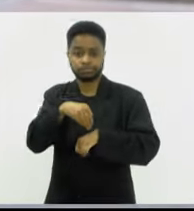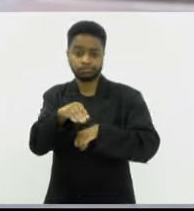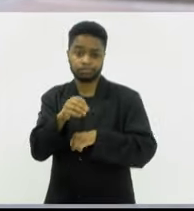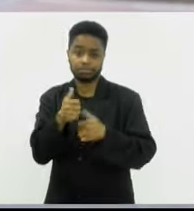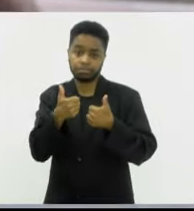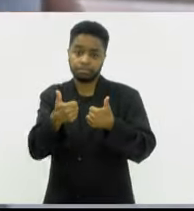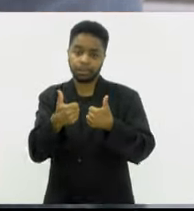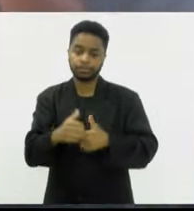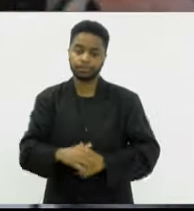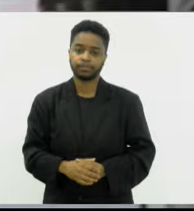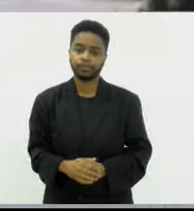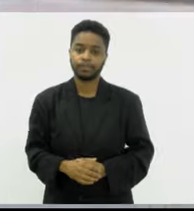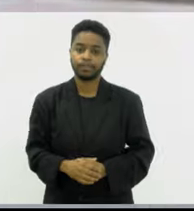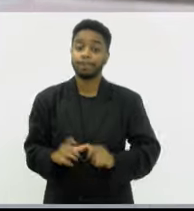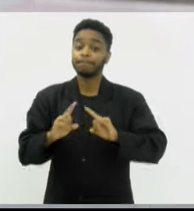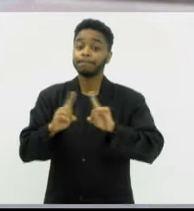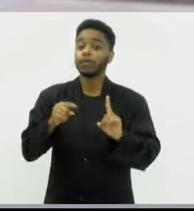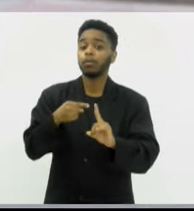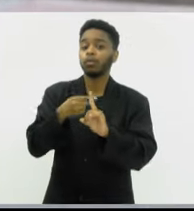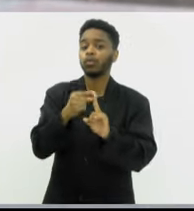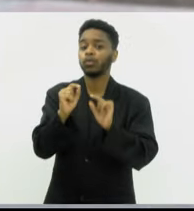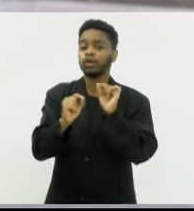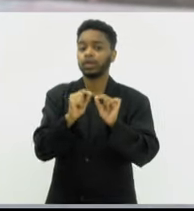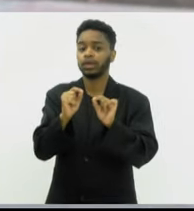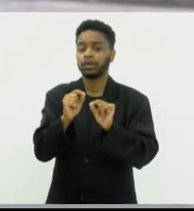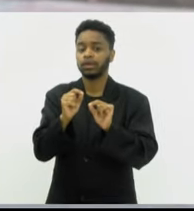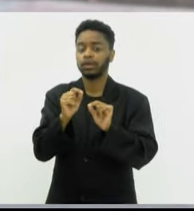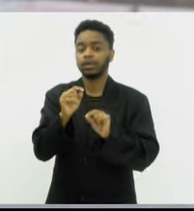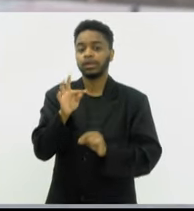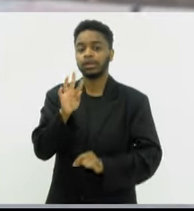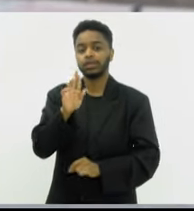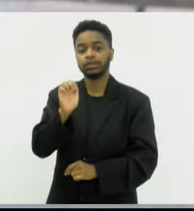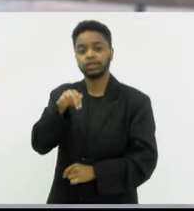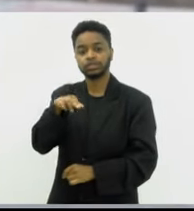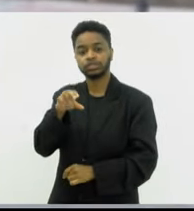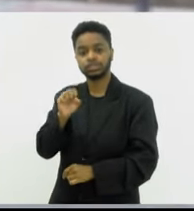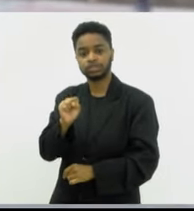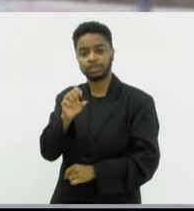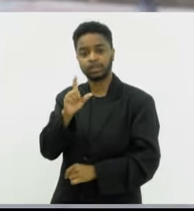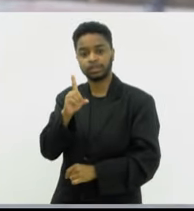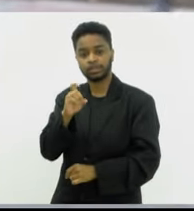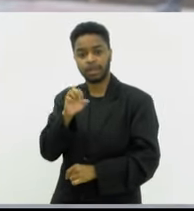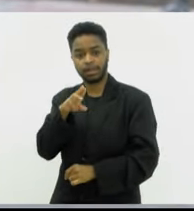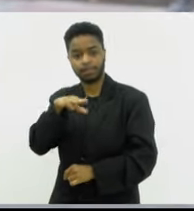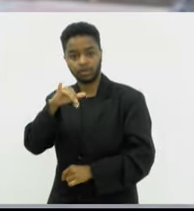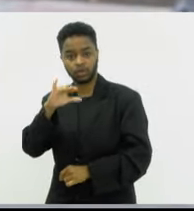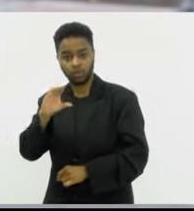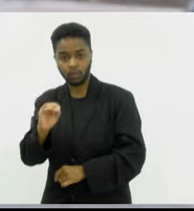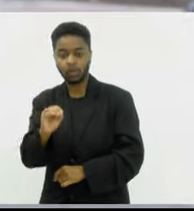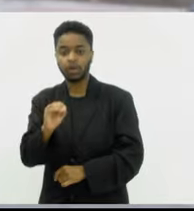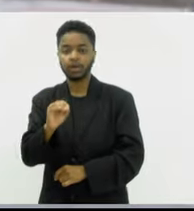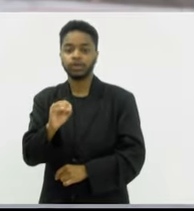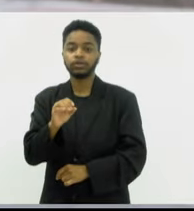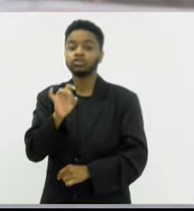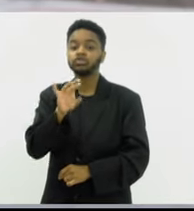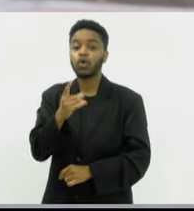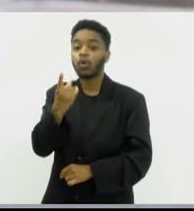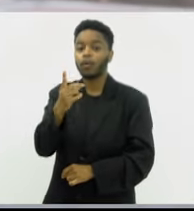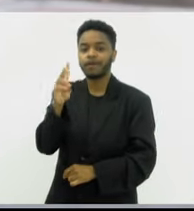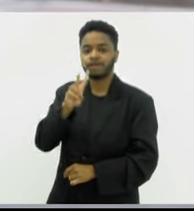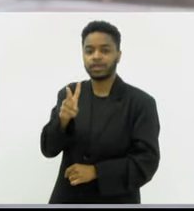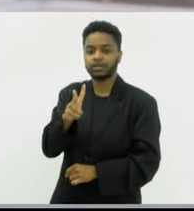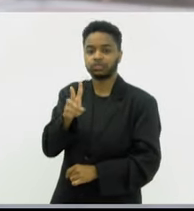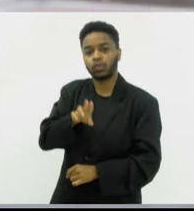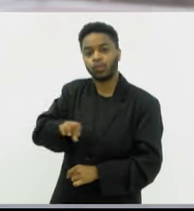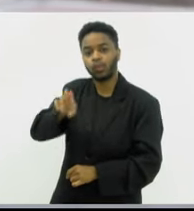Mas a vantagem sempre da forma transdérmica e da forma percutana é que elas só passam uma vez pelo fígado e